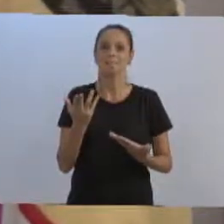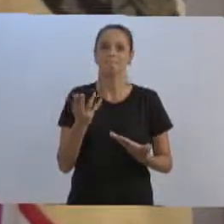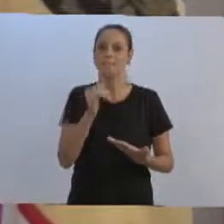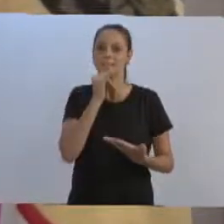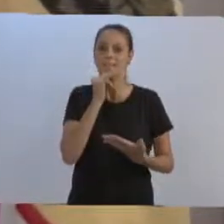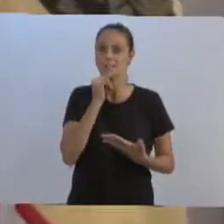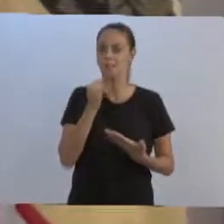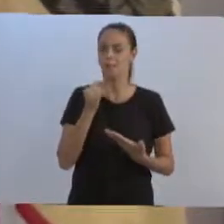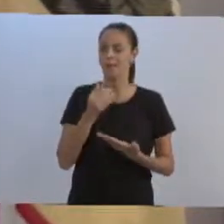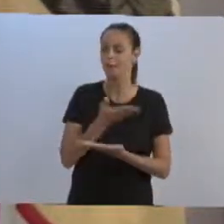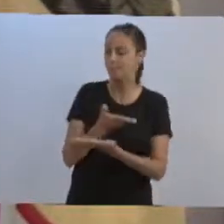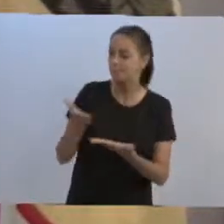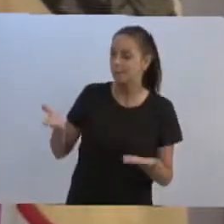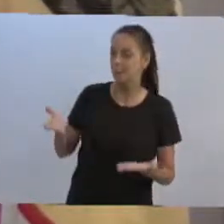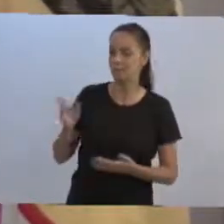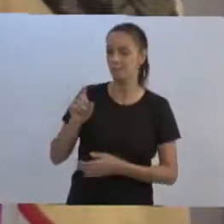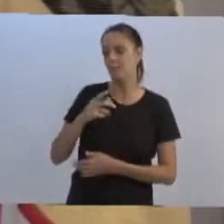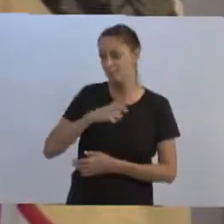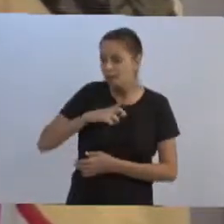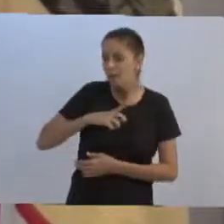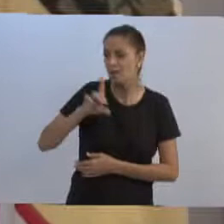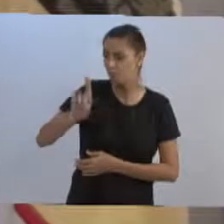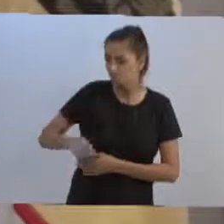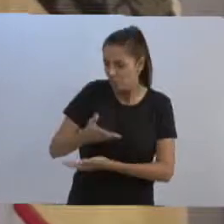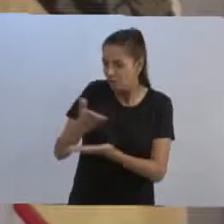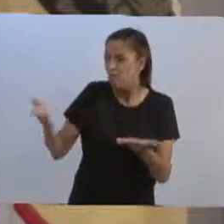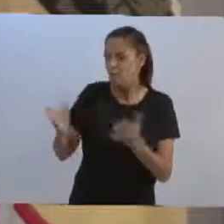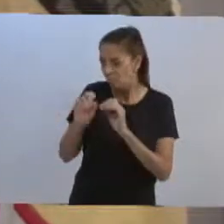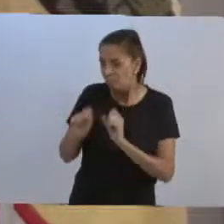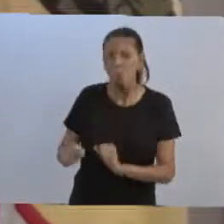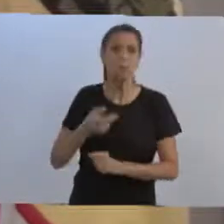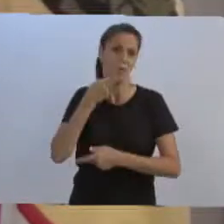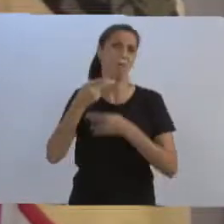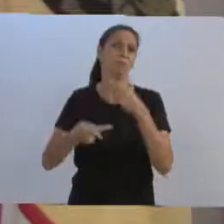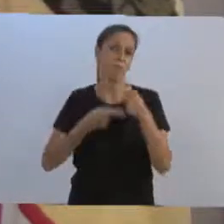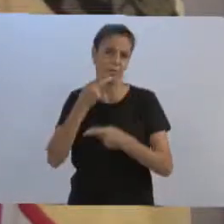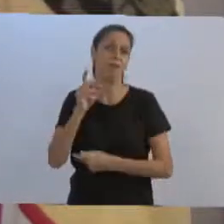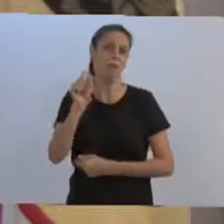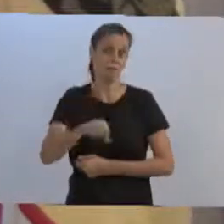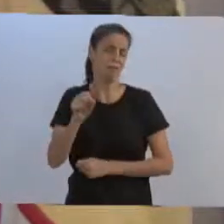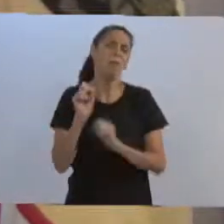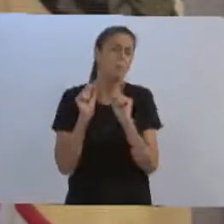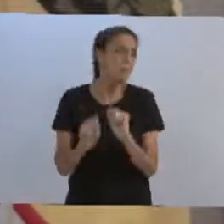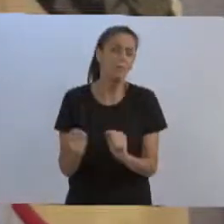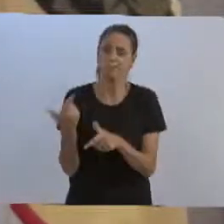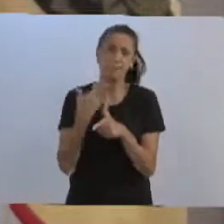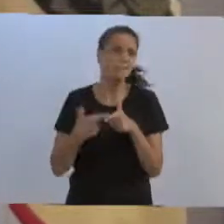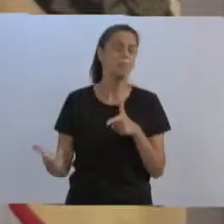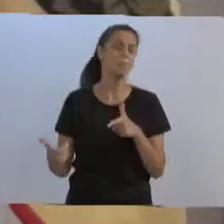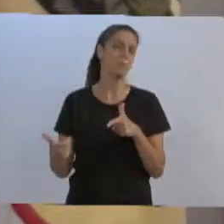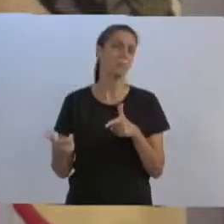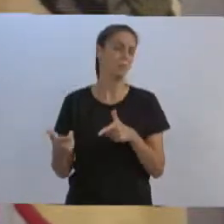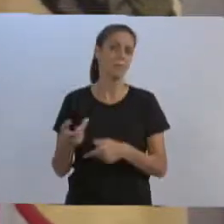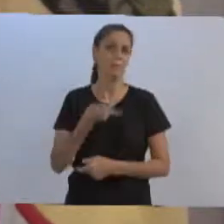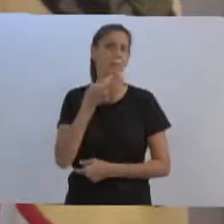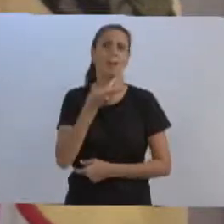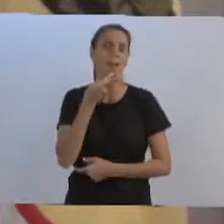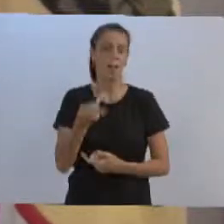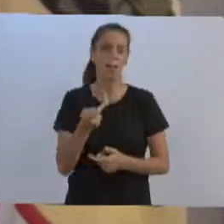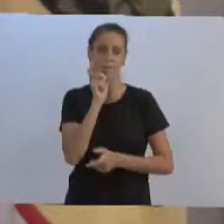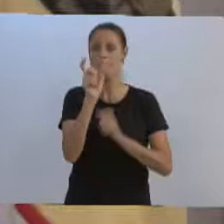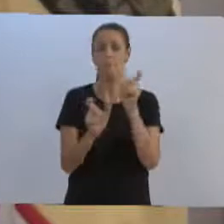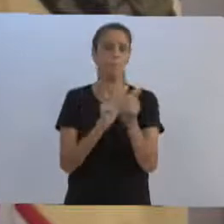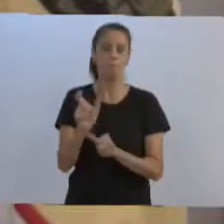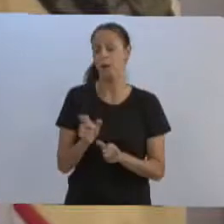meus colegas parlamentares de se valerem das palavras aqui proferidas.